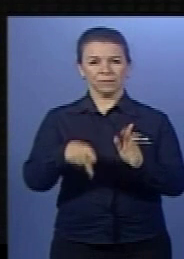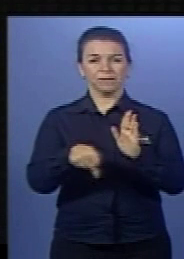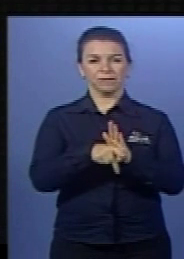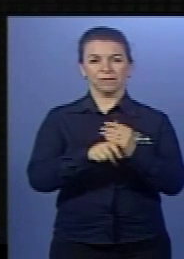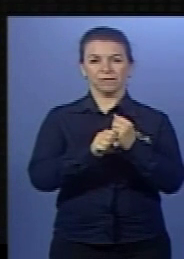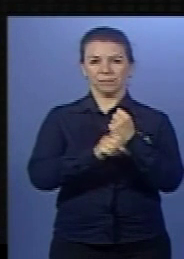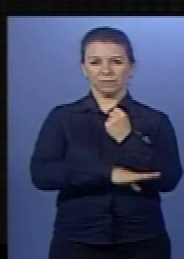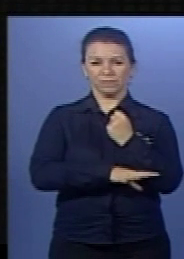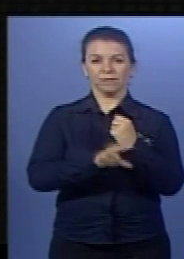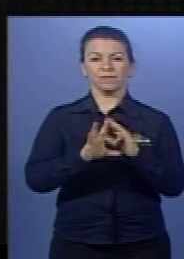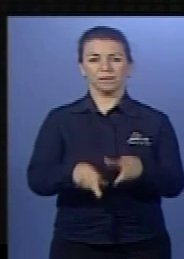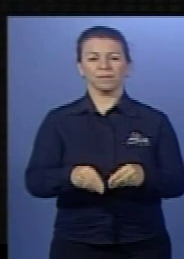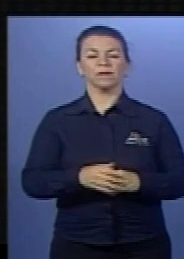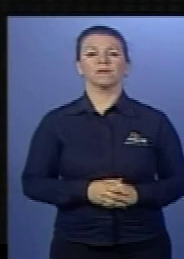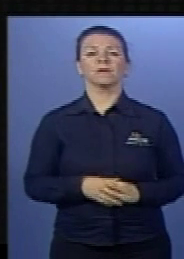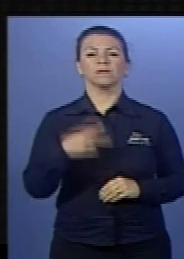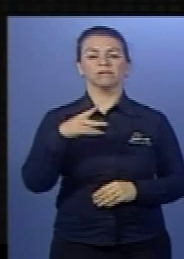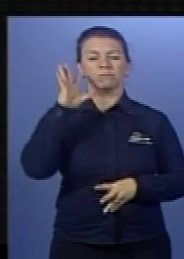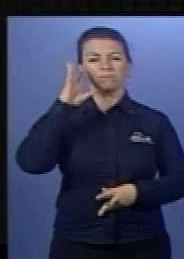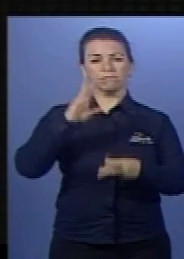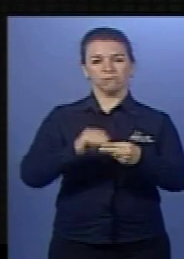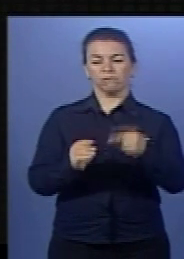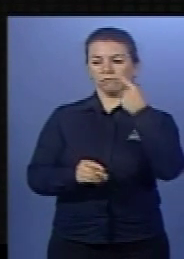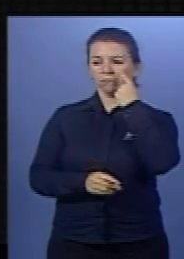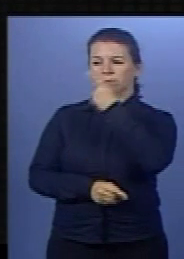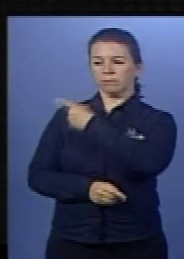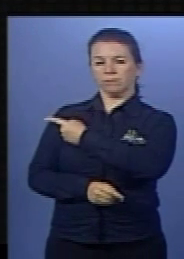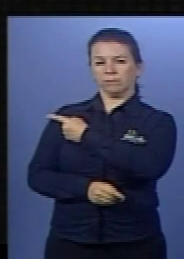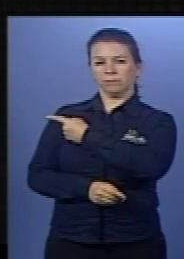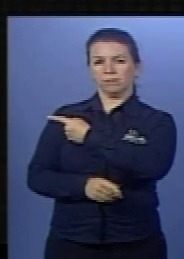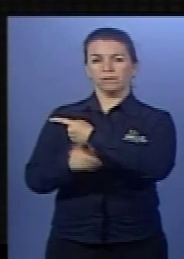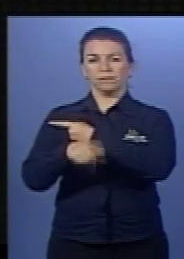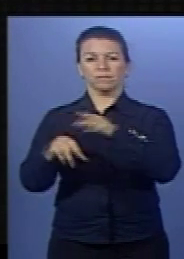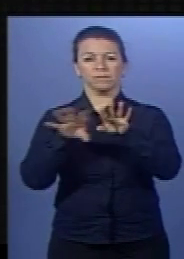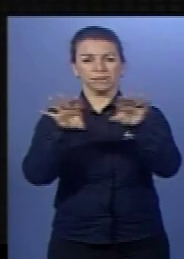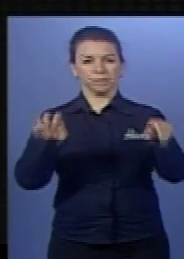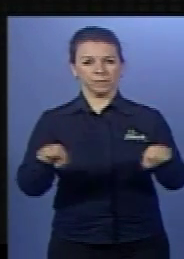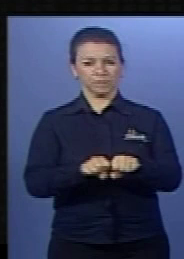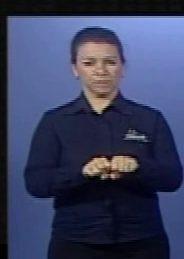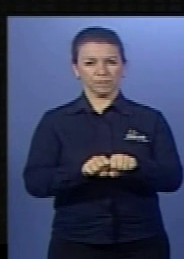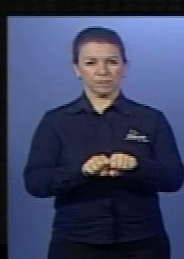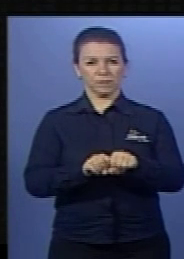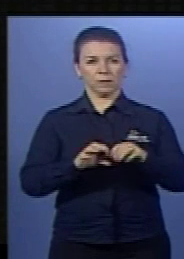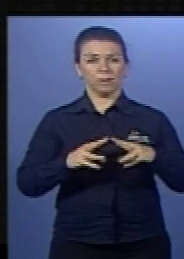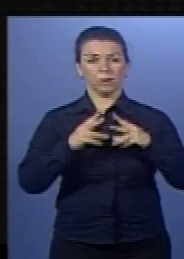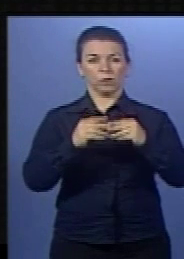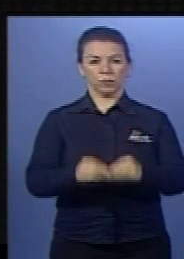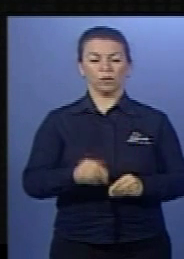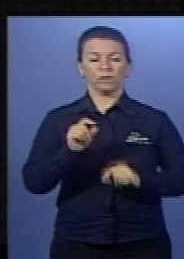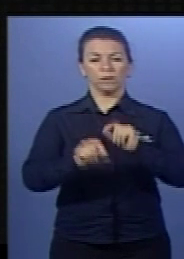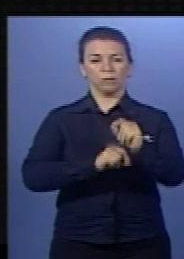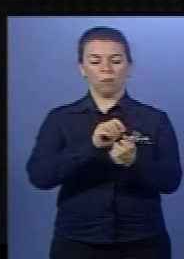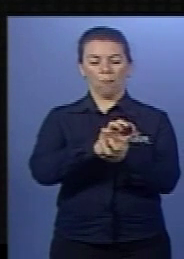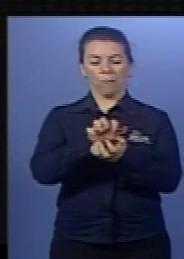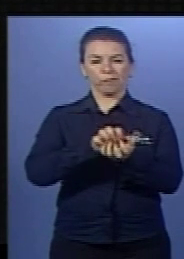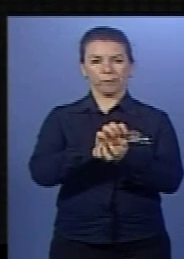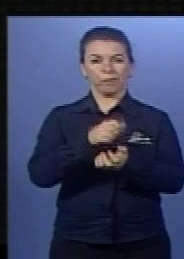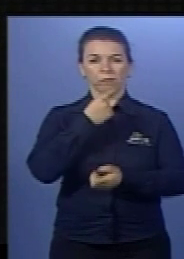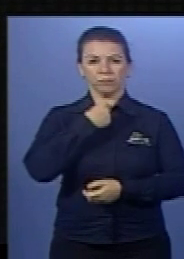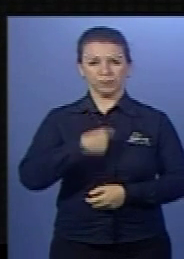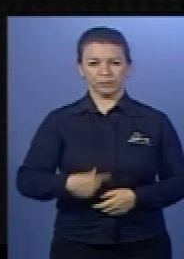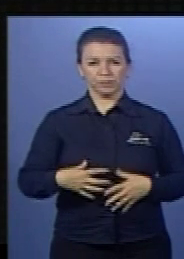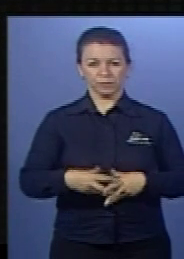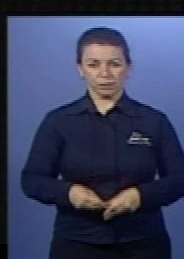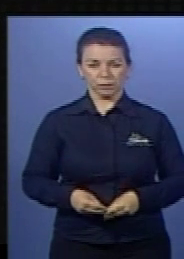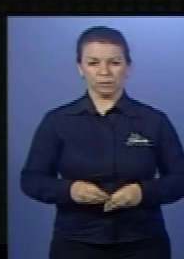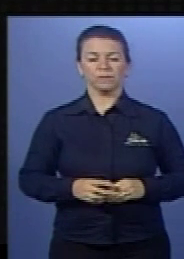eliminação. Aqui um pequeno resumo do sistema digestório. Aproveitando, galera, vamos para outra